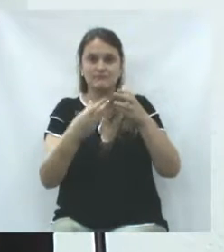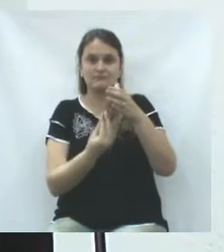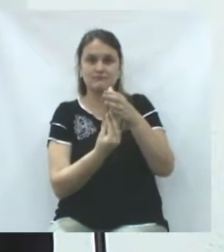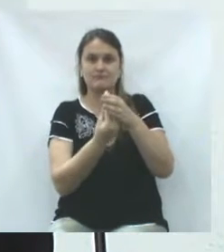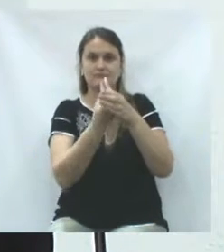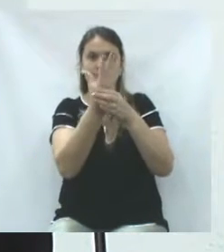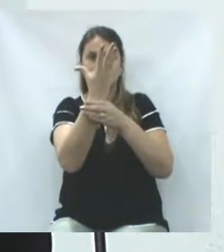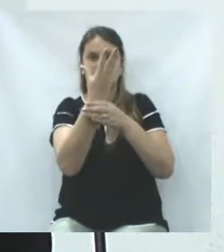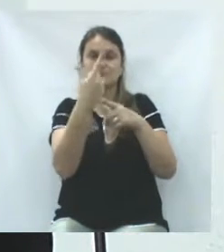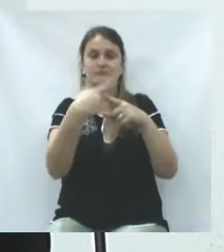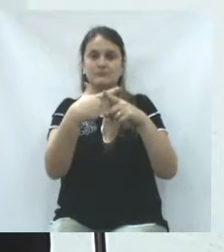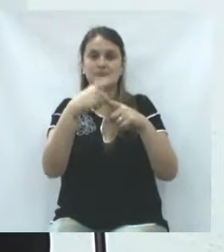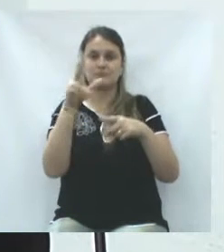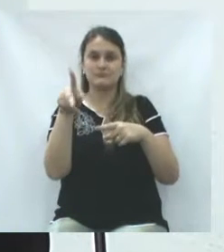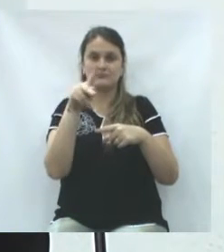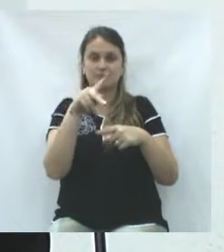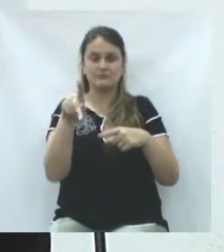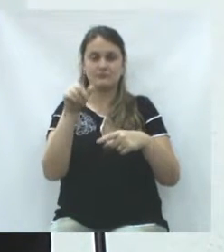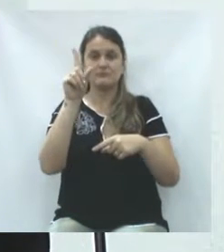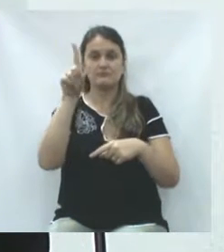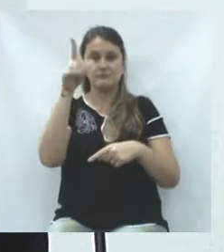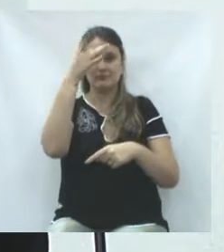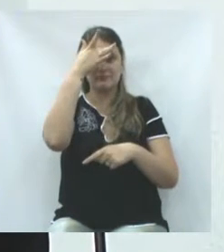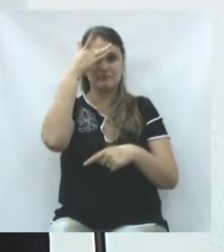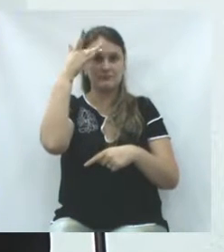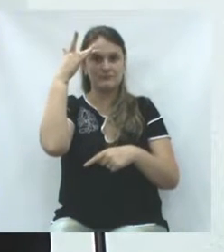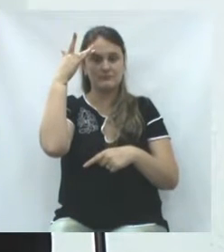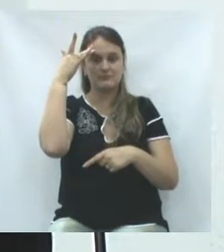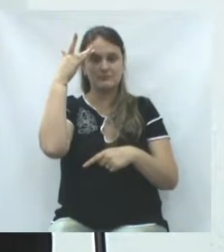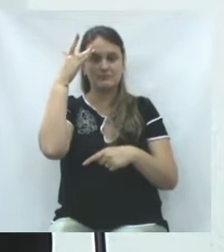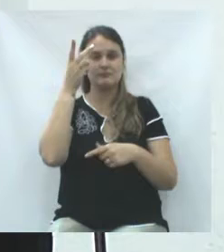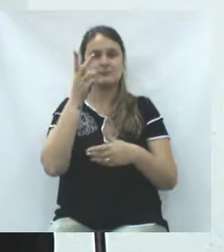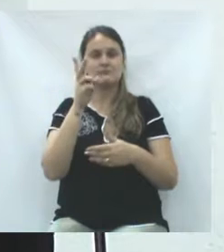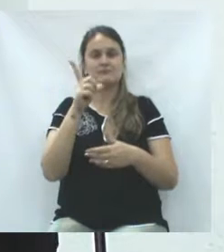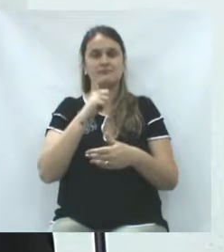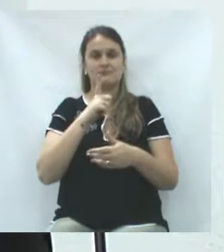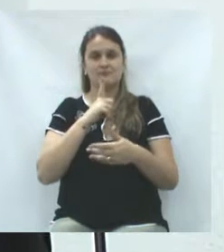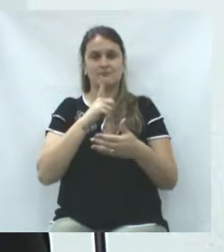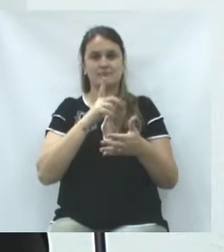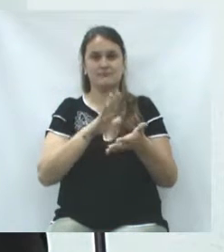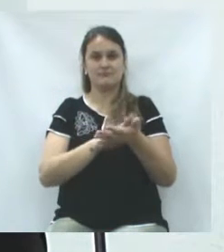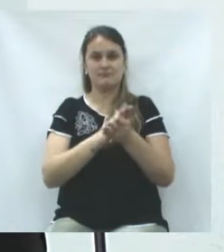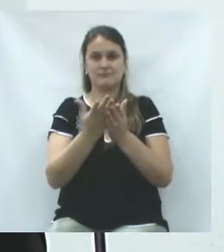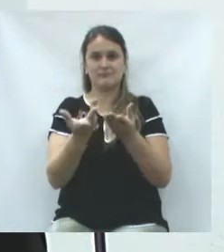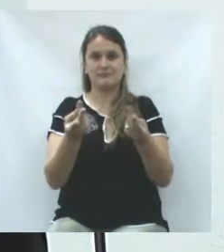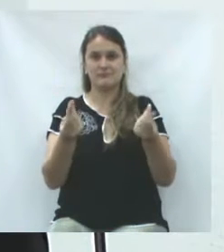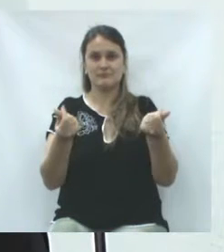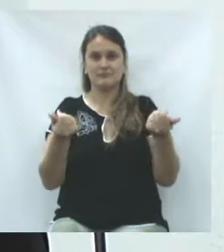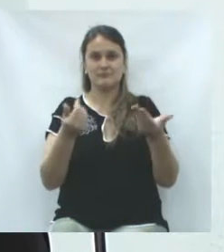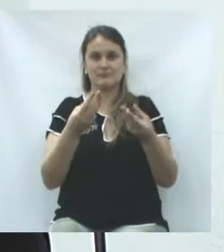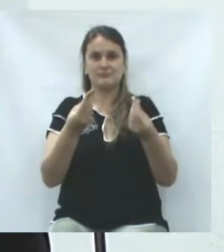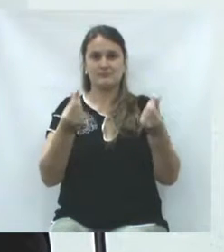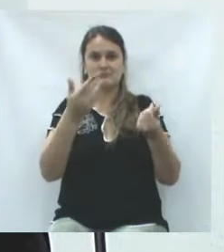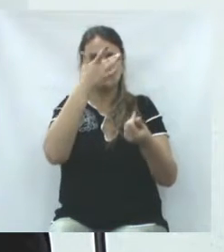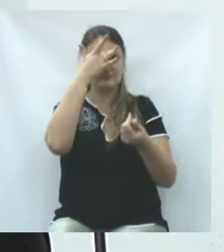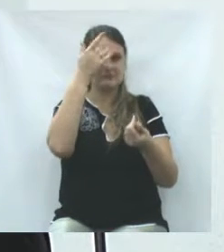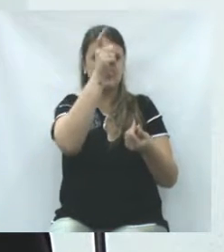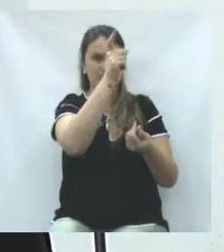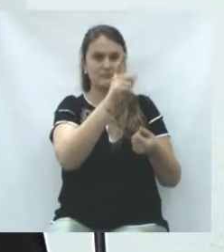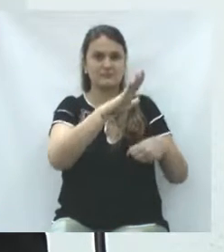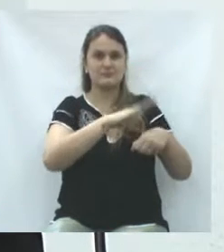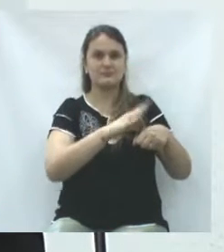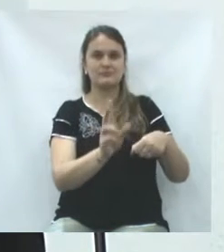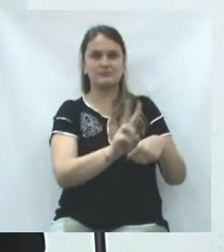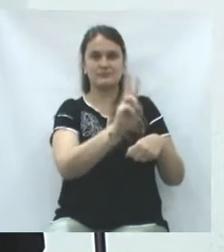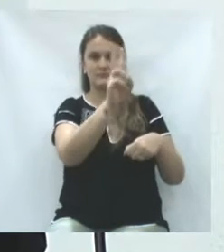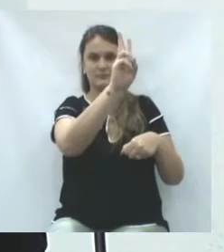fonte, pois o professor é aquele que recebe em suas mãos a matéria-prima